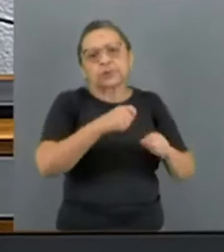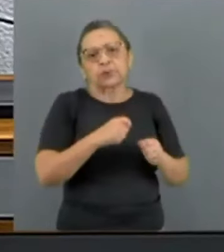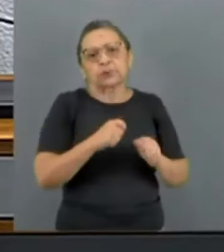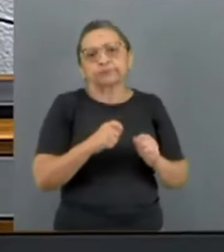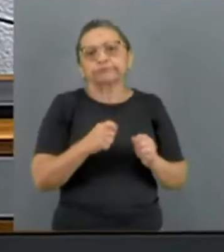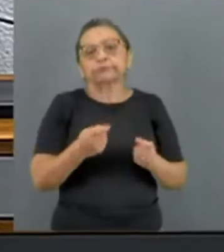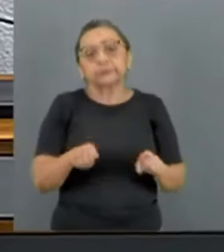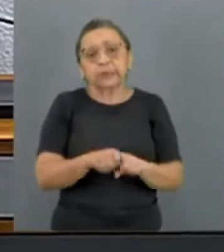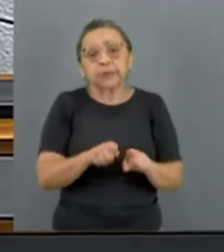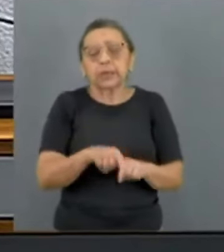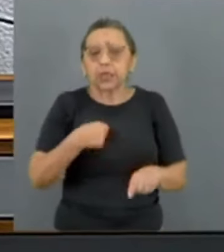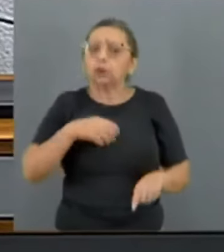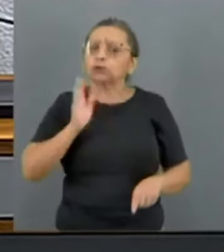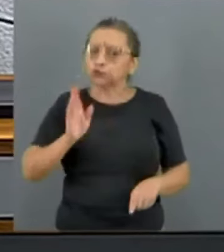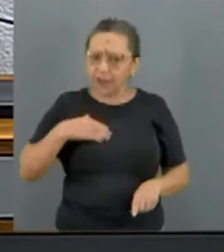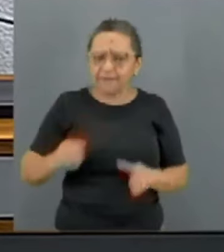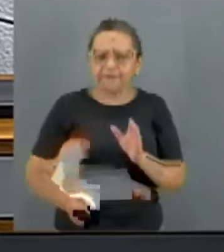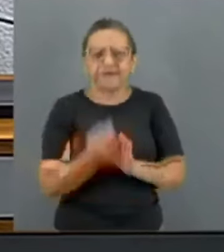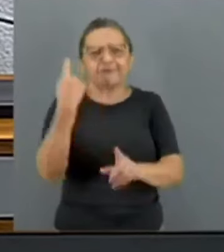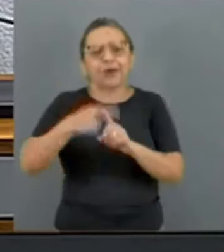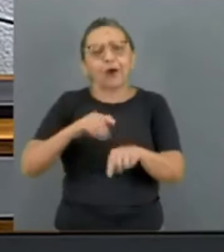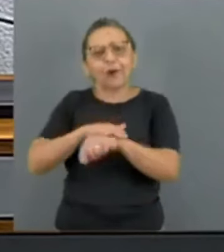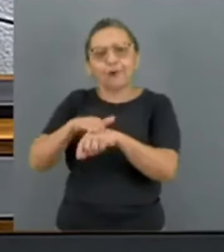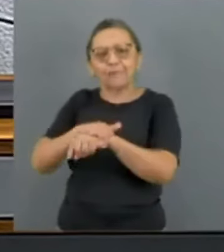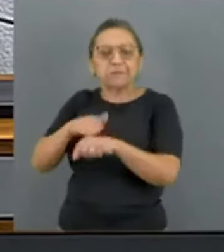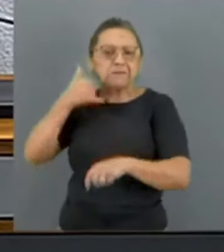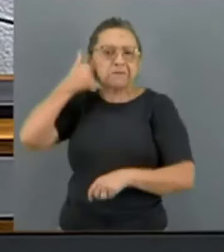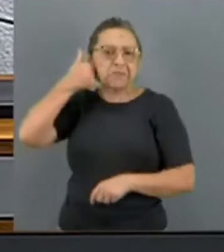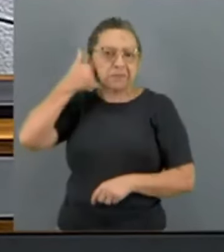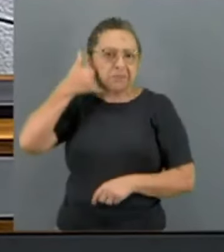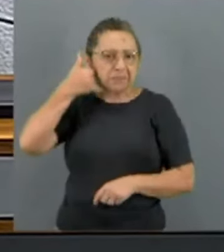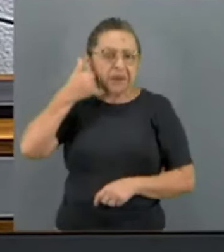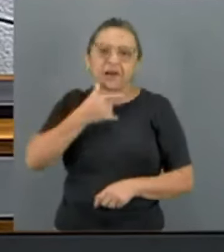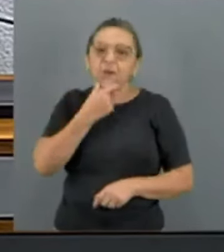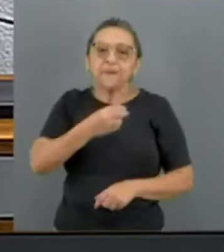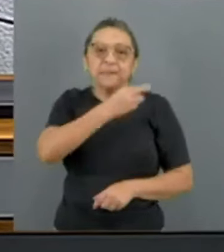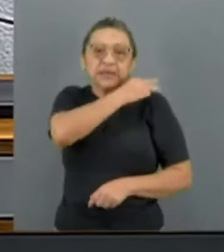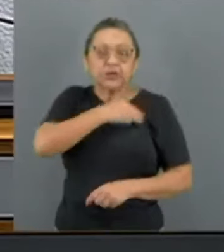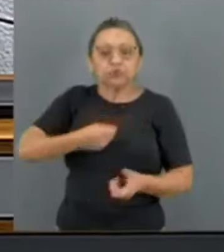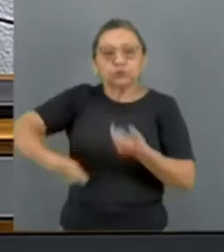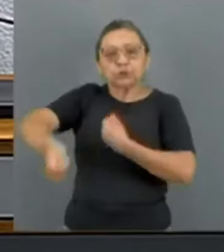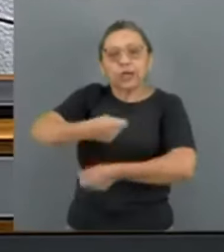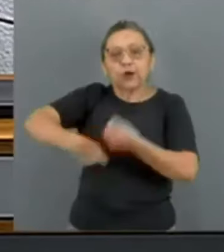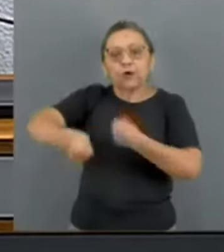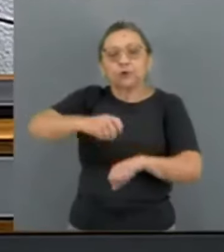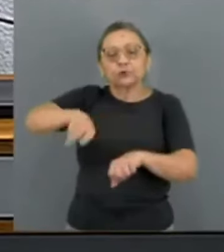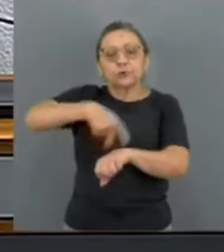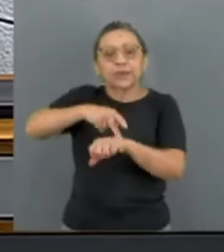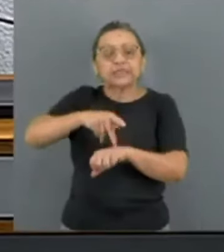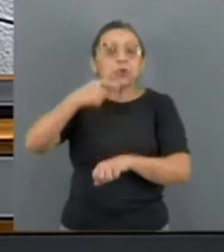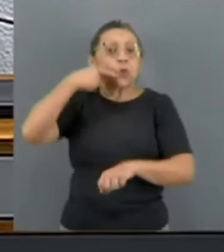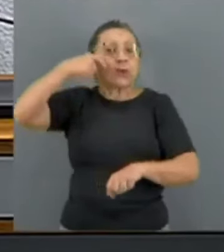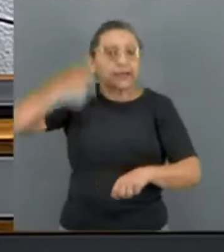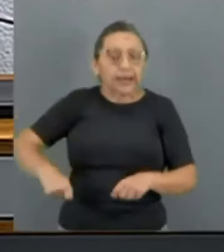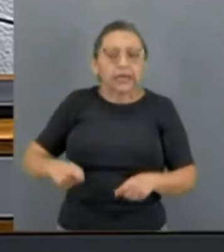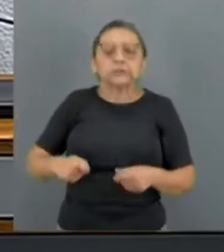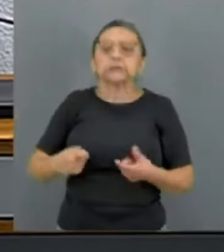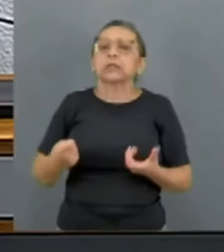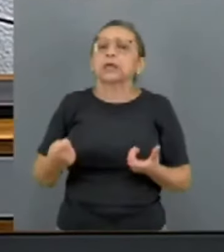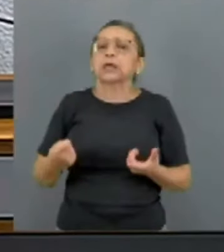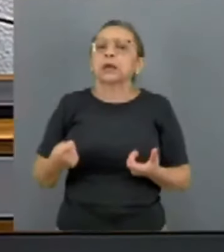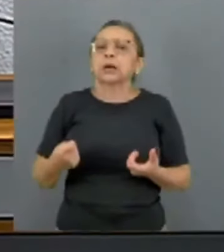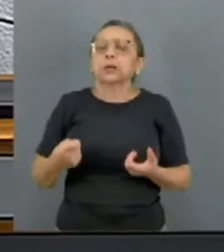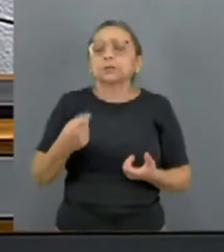próprio já conversei várias vezes por telefone com o ministro dos Negócios Estrangeiros da Ucrânia, Dmitry Kuleba,